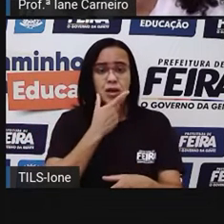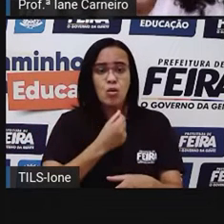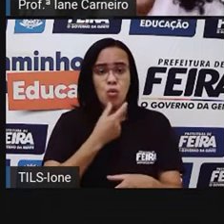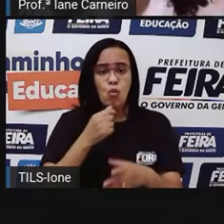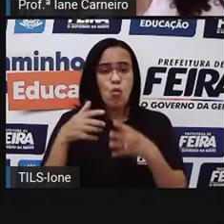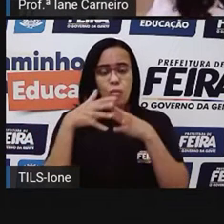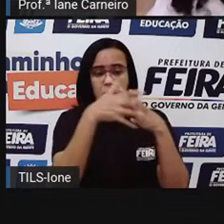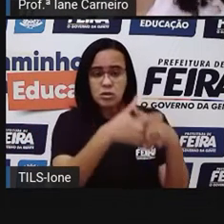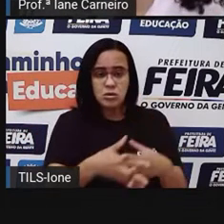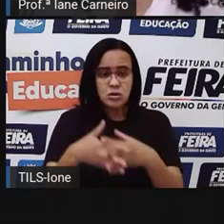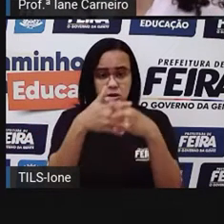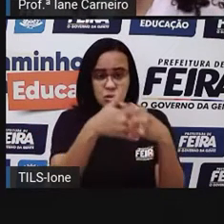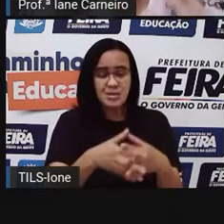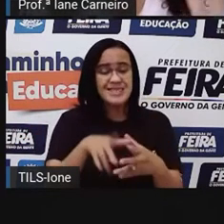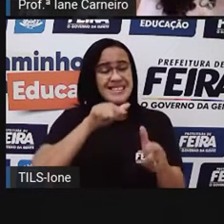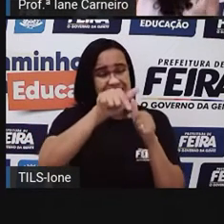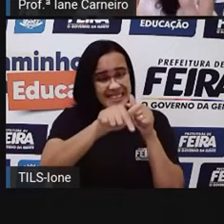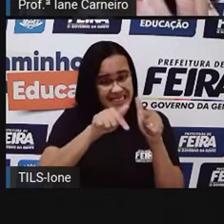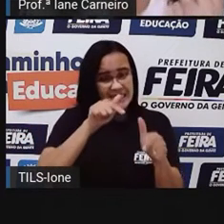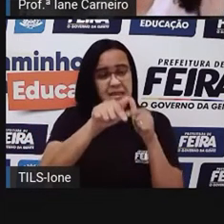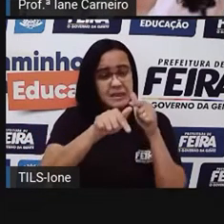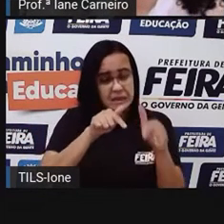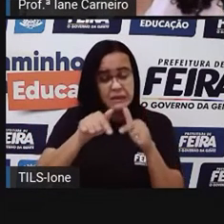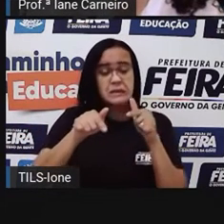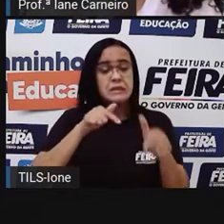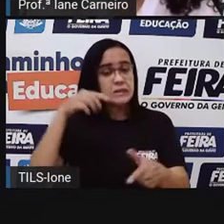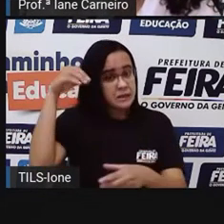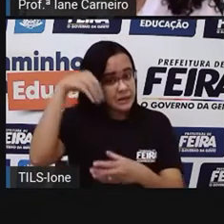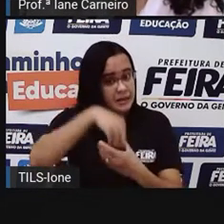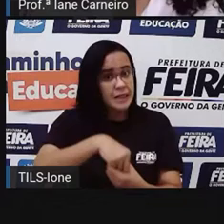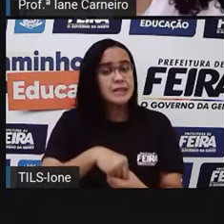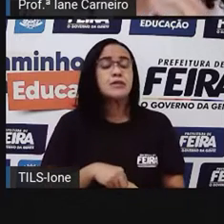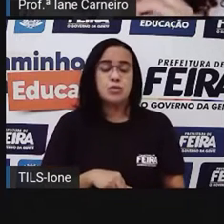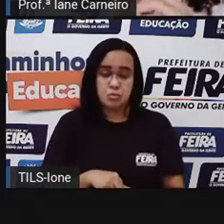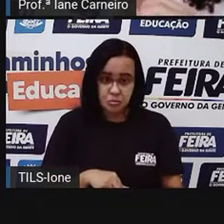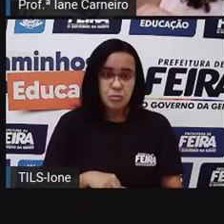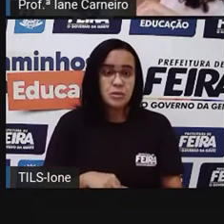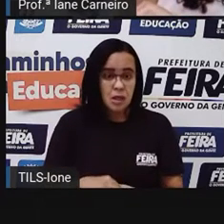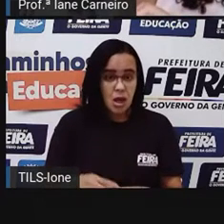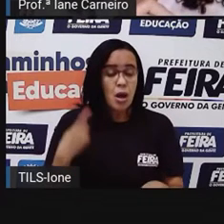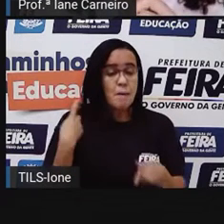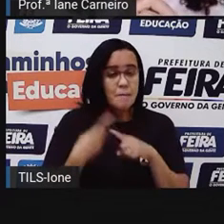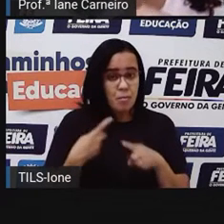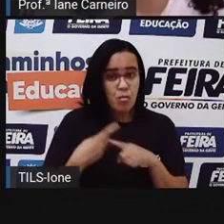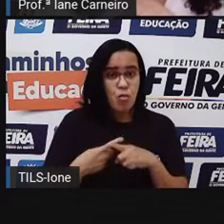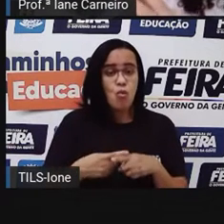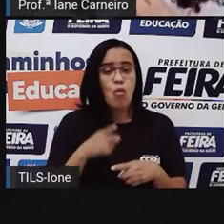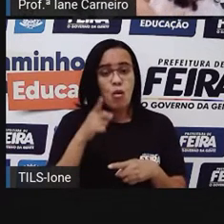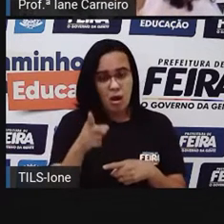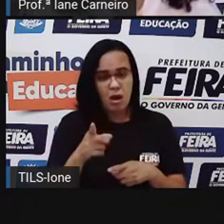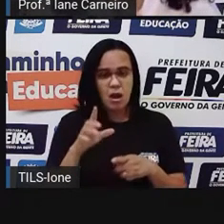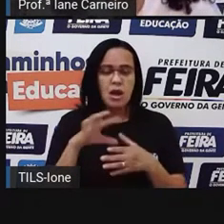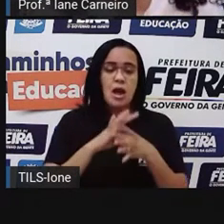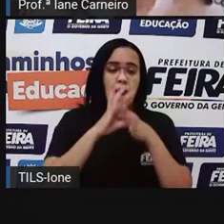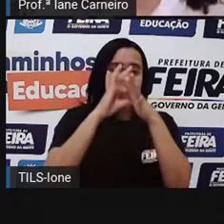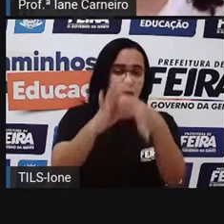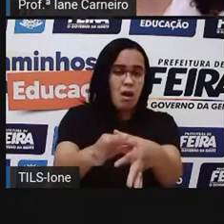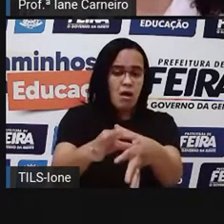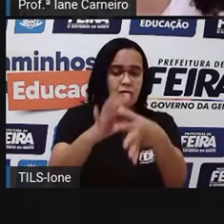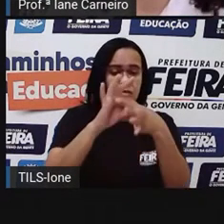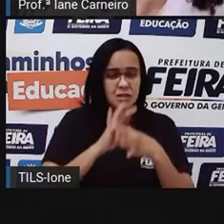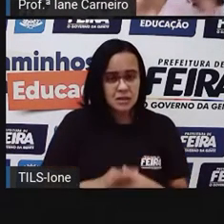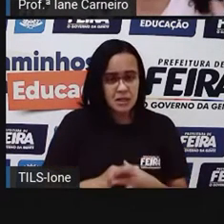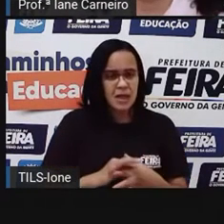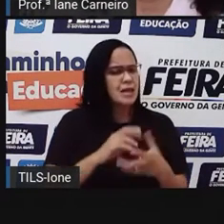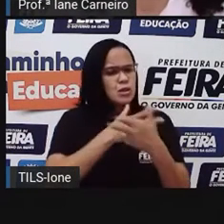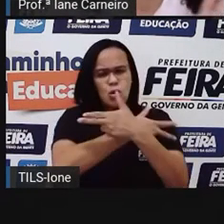né? Então, quase todas as coisas, a maioria delas, são transportadas pelos caminhoneiros, né? Desde comida até